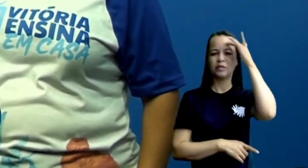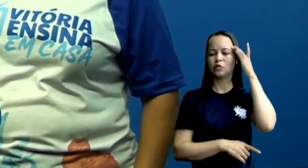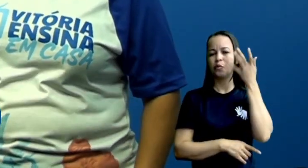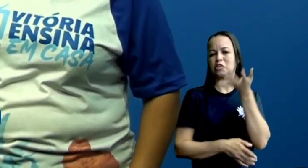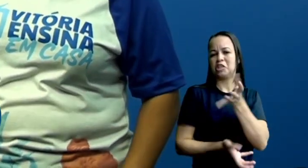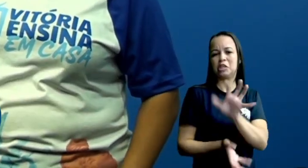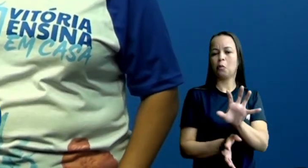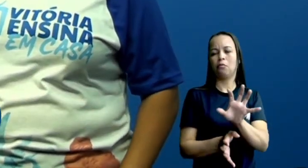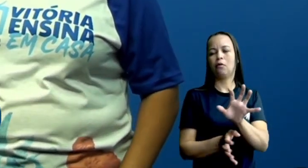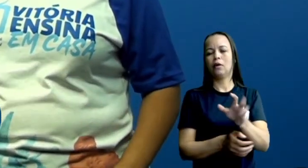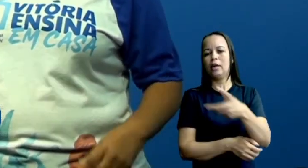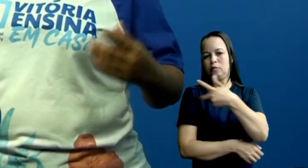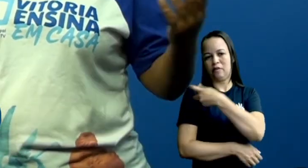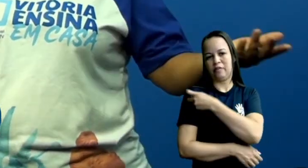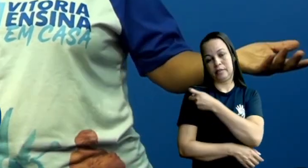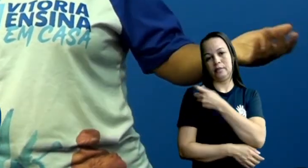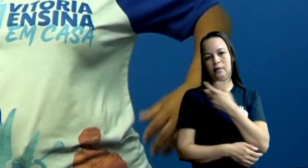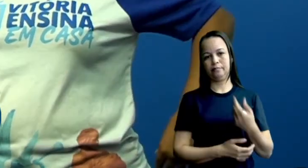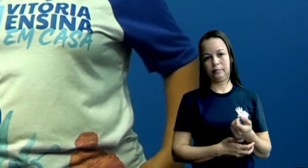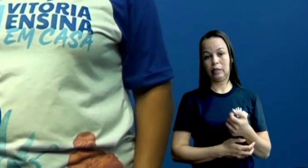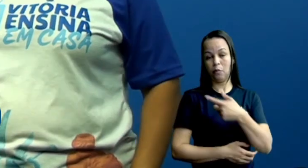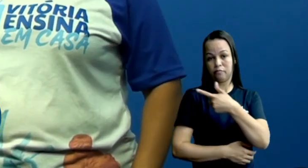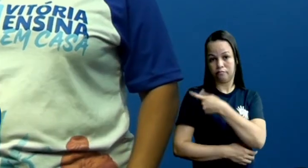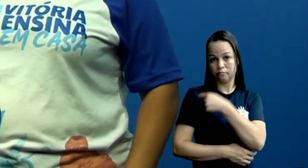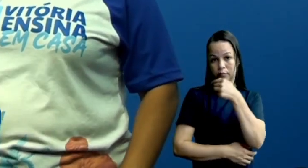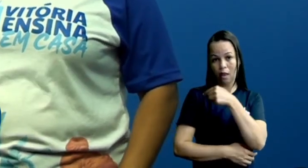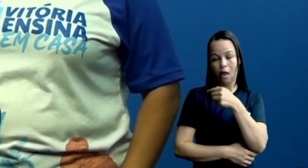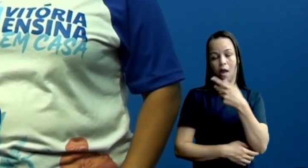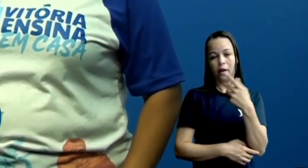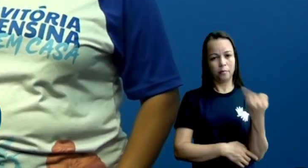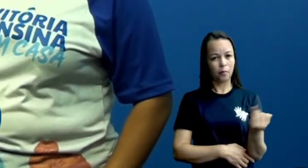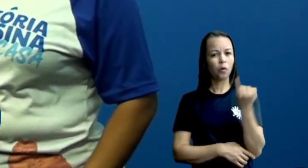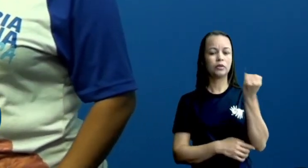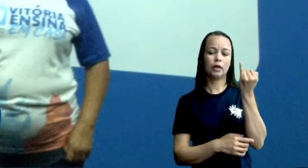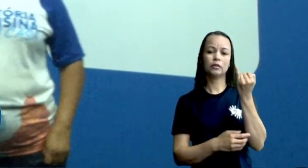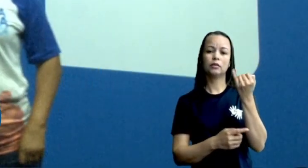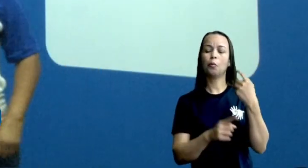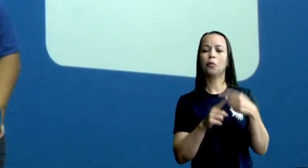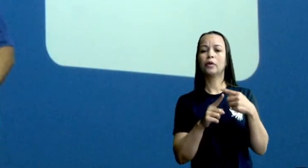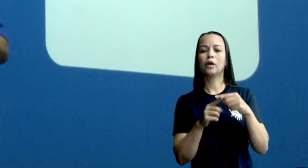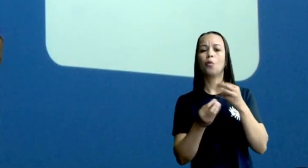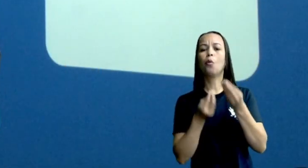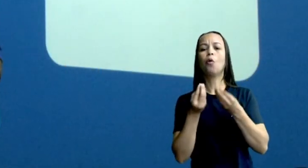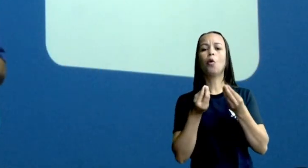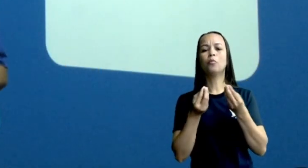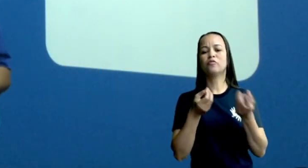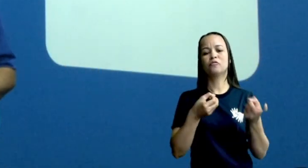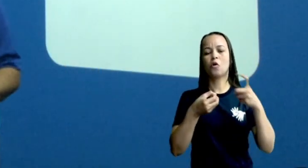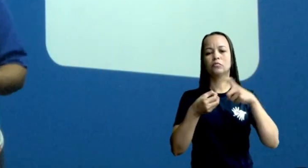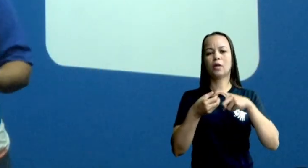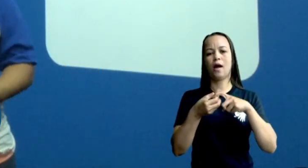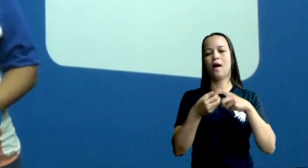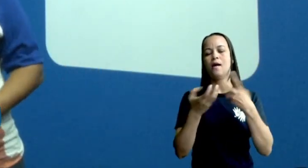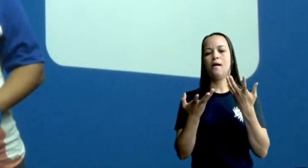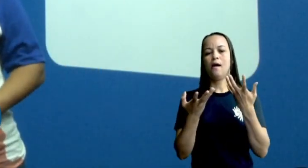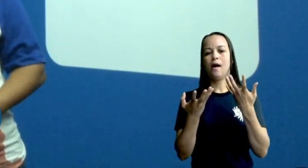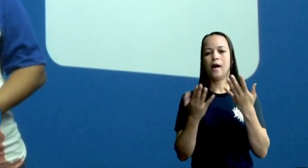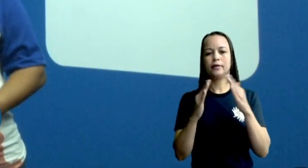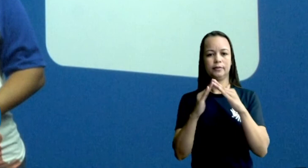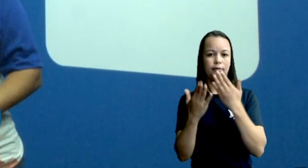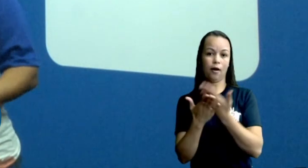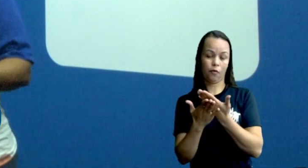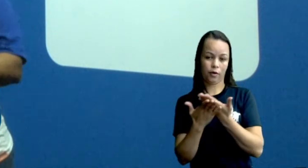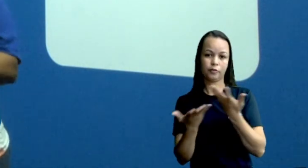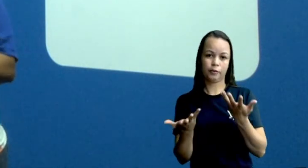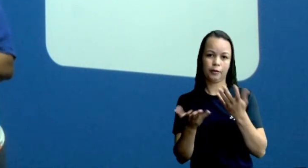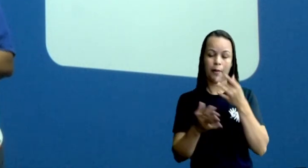importante a gente precisa porque senão como a gente vai voltar às aulas presencial? Gente foi muito bom estar com vocês mais